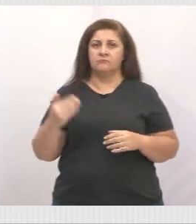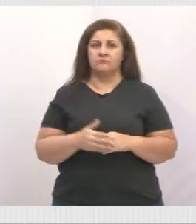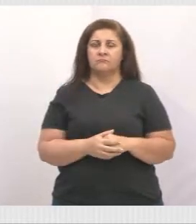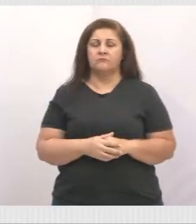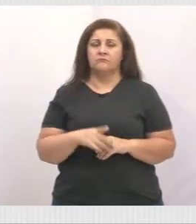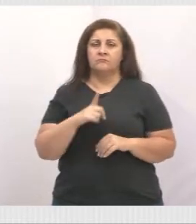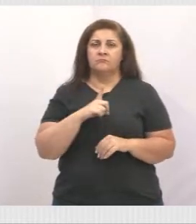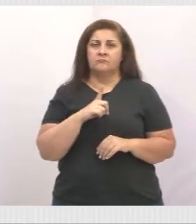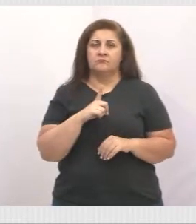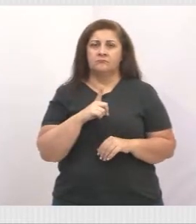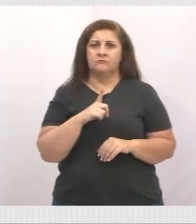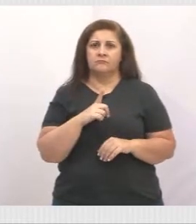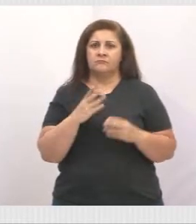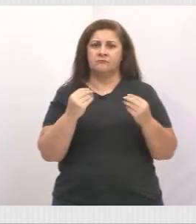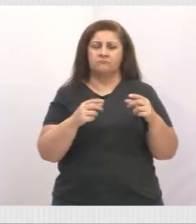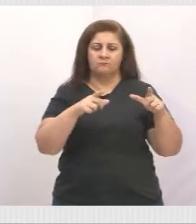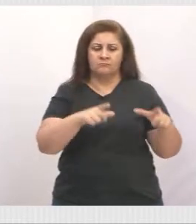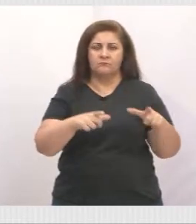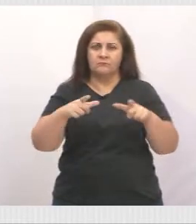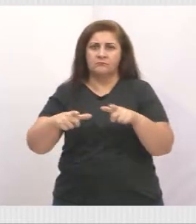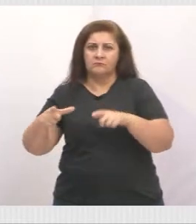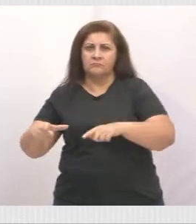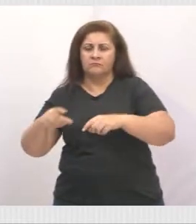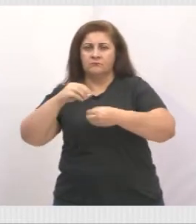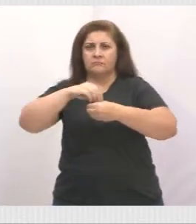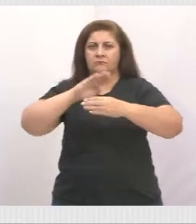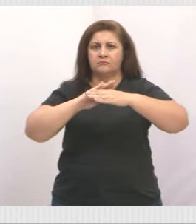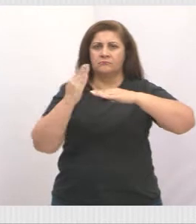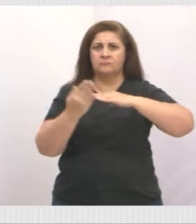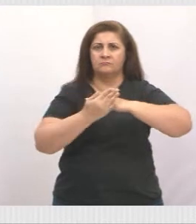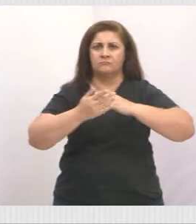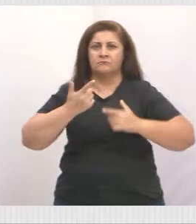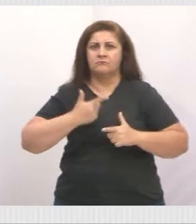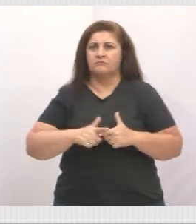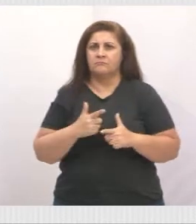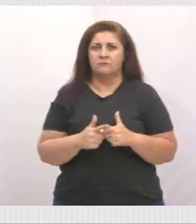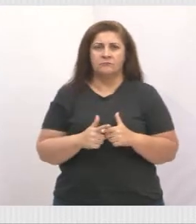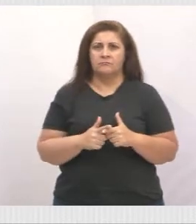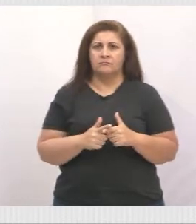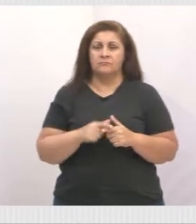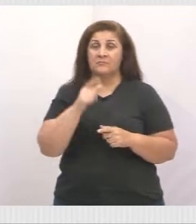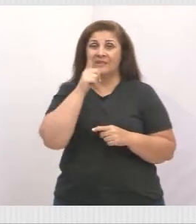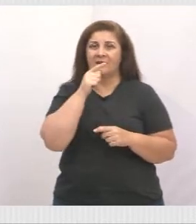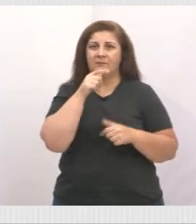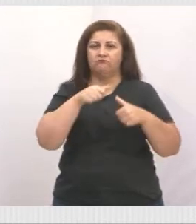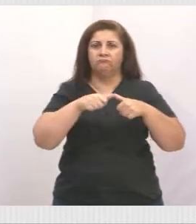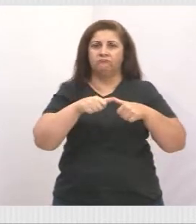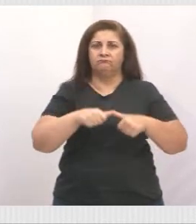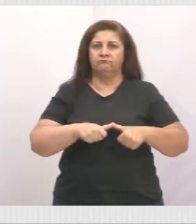tínhamos vários pontos no bairro com o problema de parada de água.